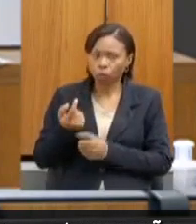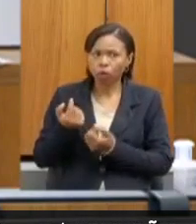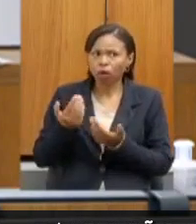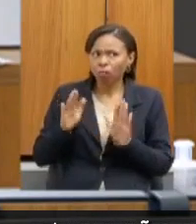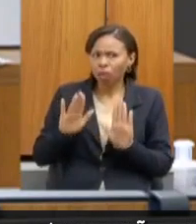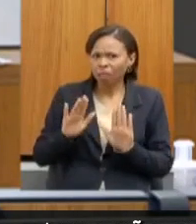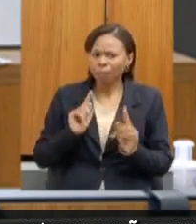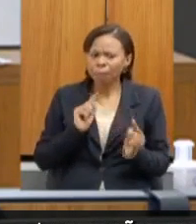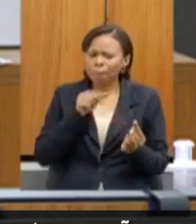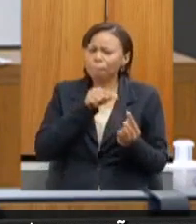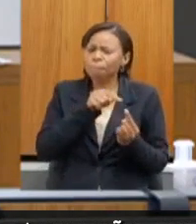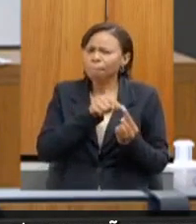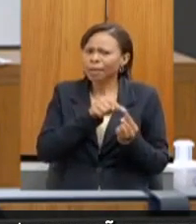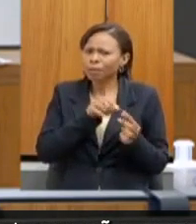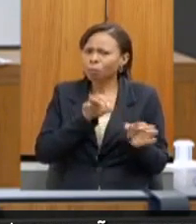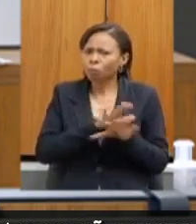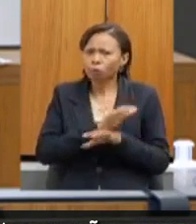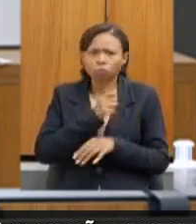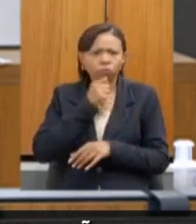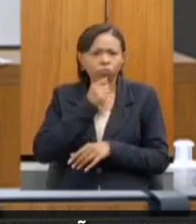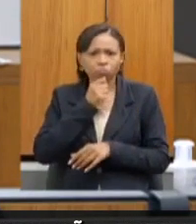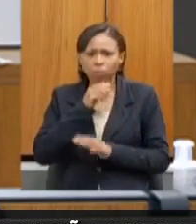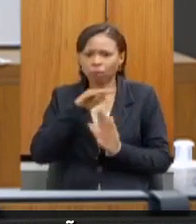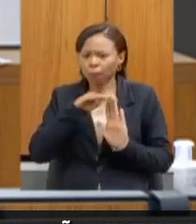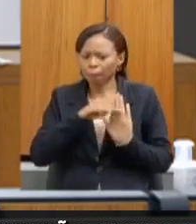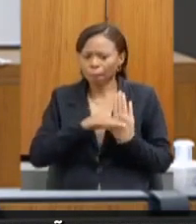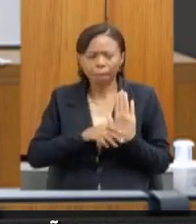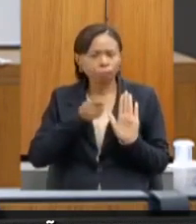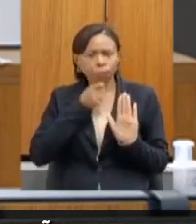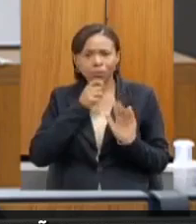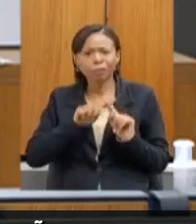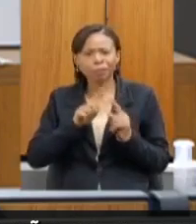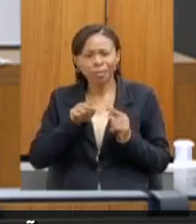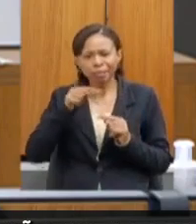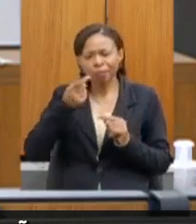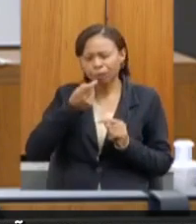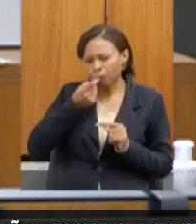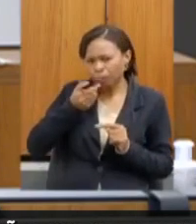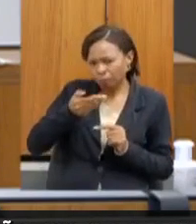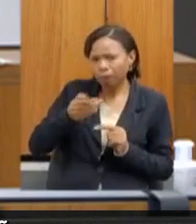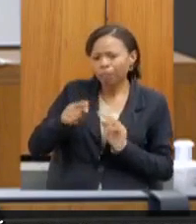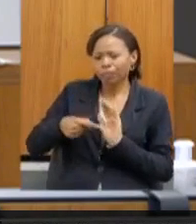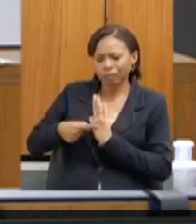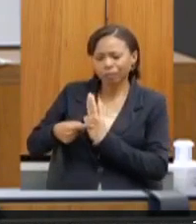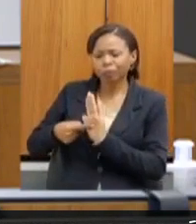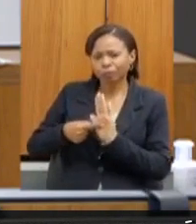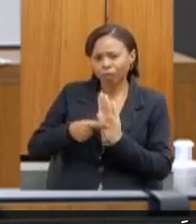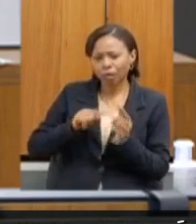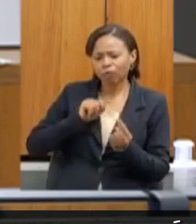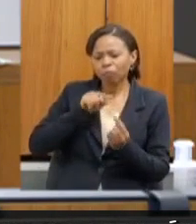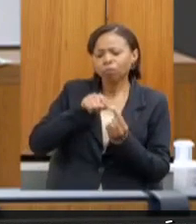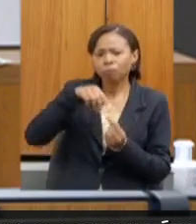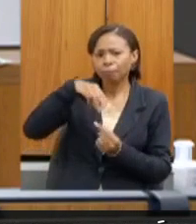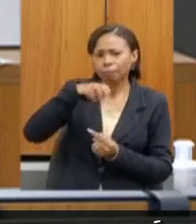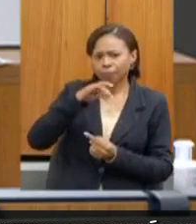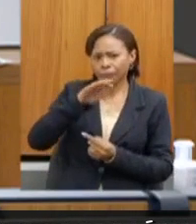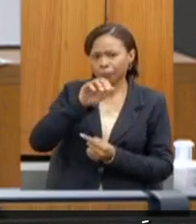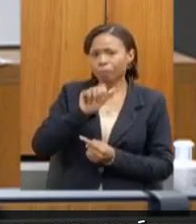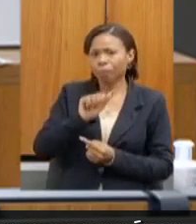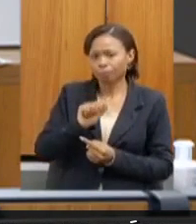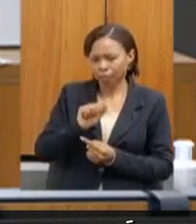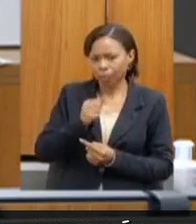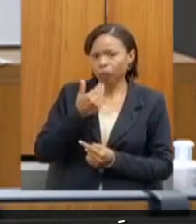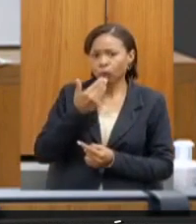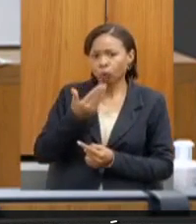metas estabelecidas, mas, em breve, reportarei ao senhor as nossas metas em termos de abrangência